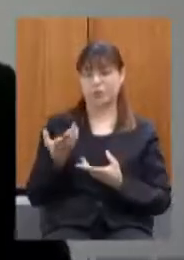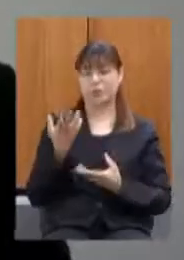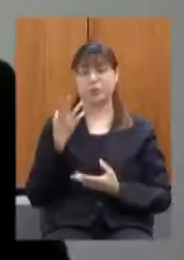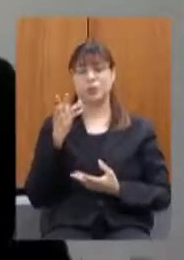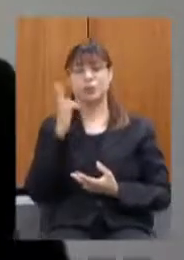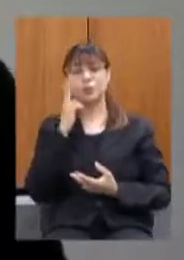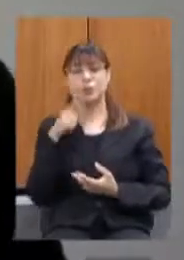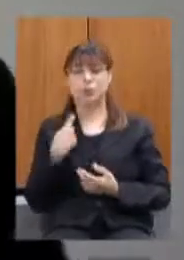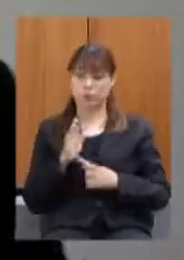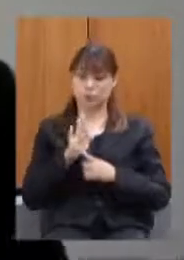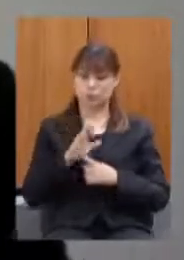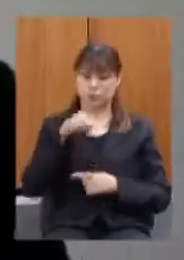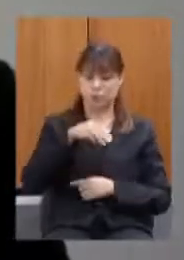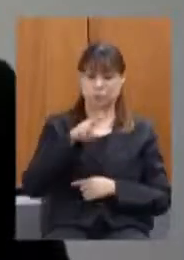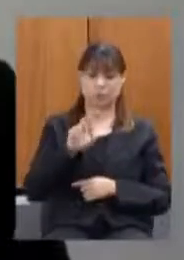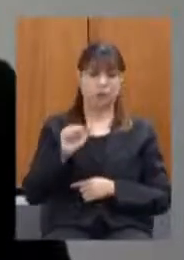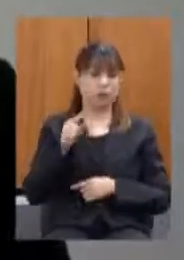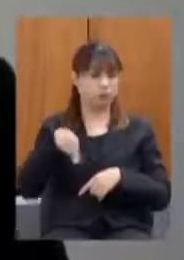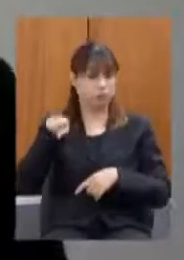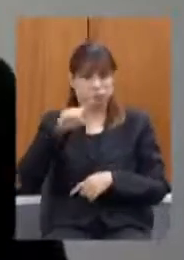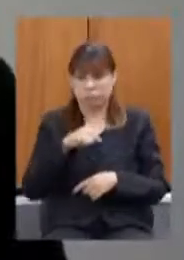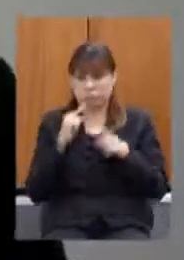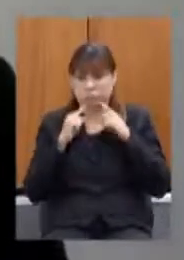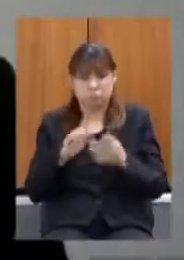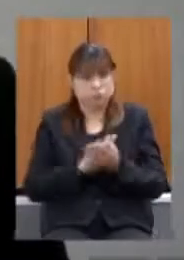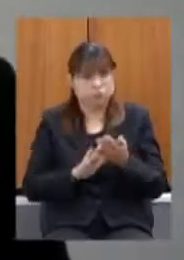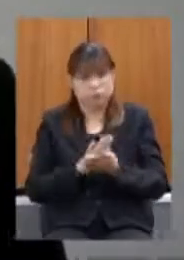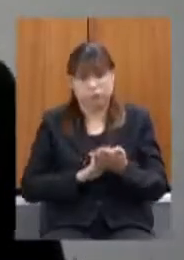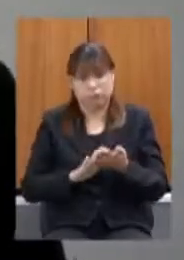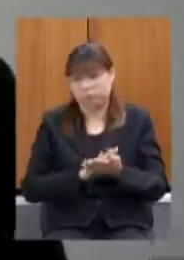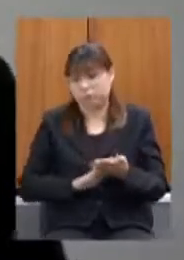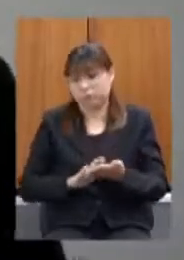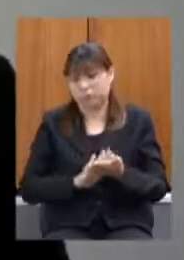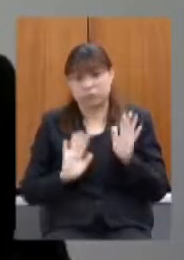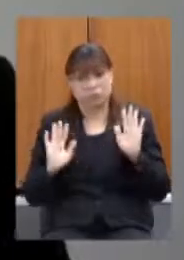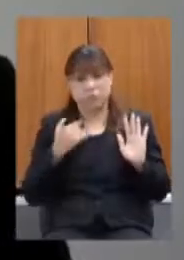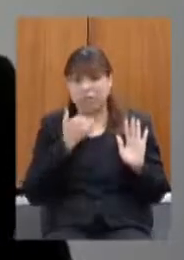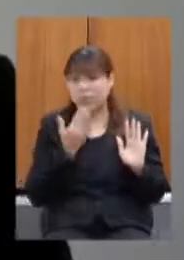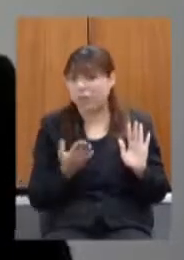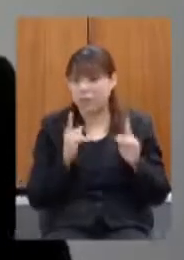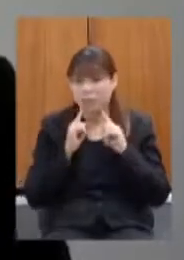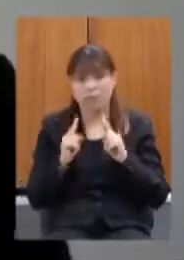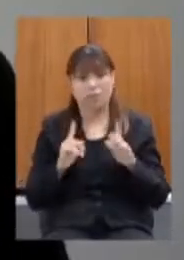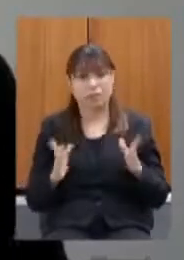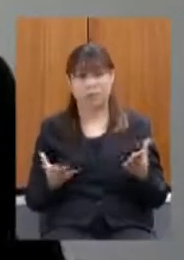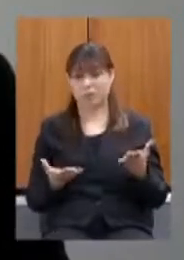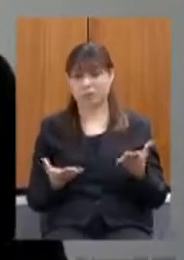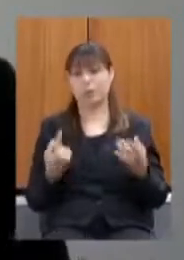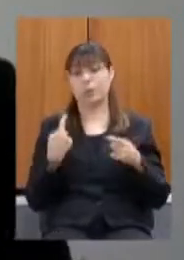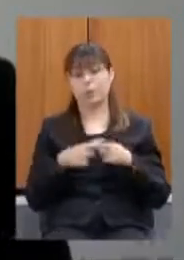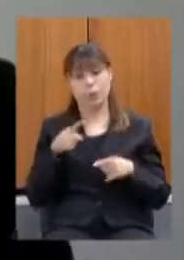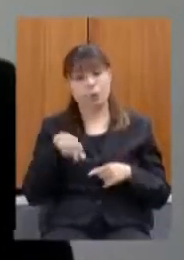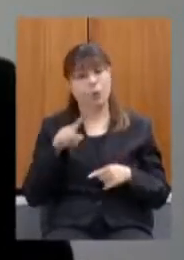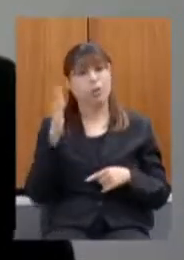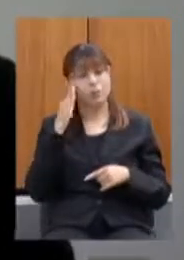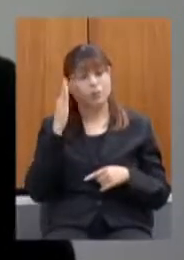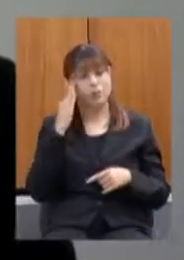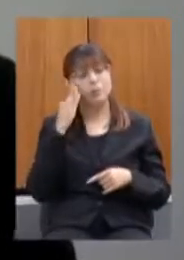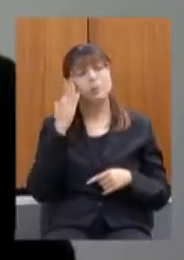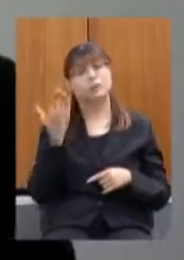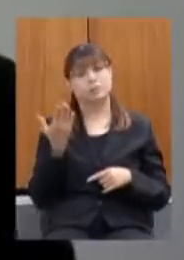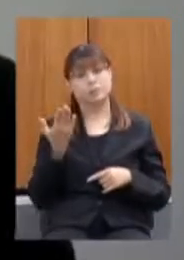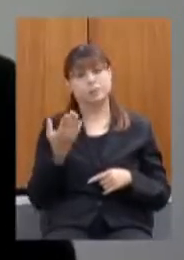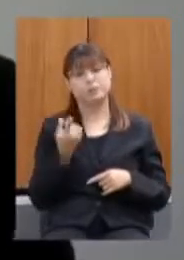MVA e ninguém questionou o valor apresentado não houve questionamento de nenhum distribuidor porque eles reconheceram que ali estava